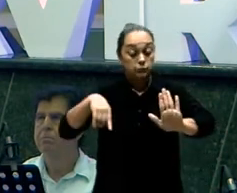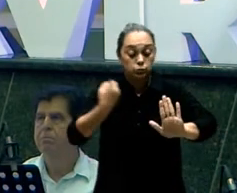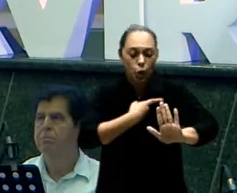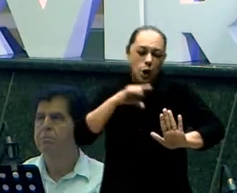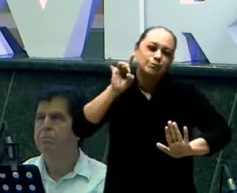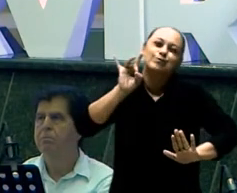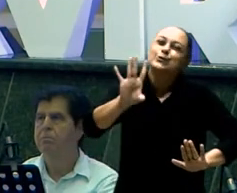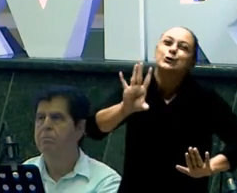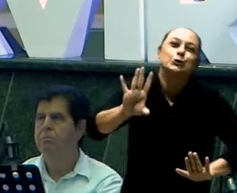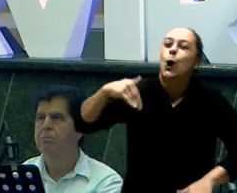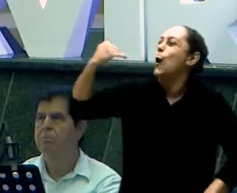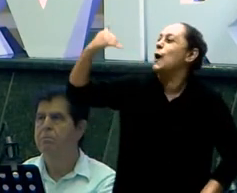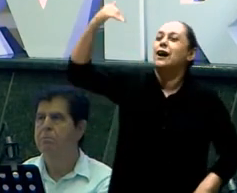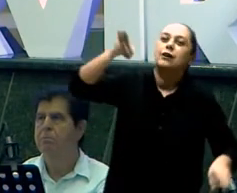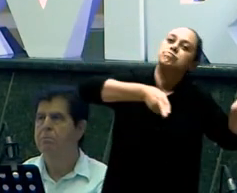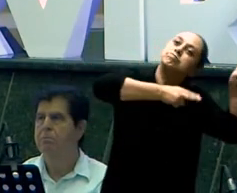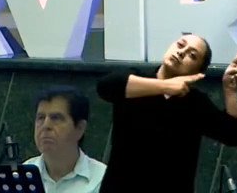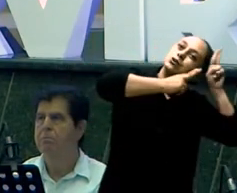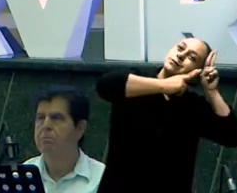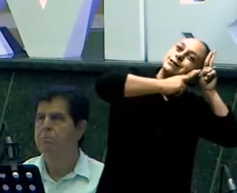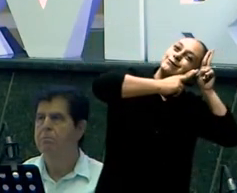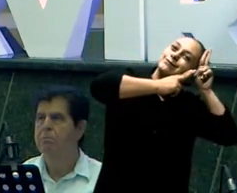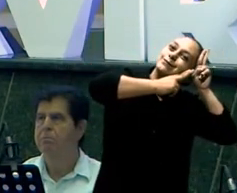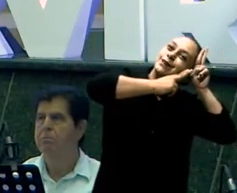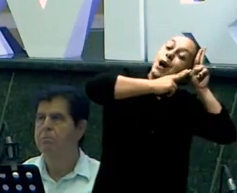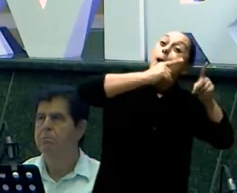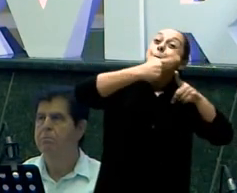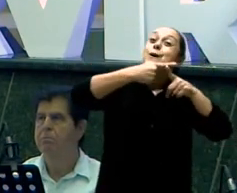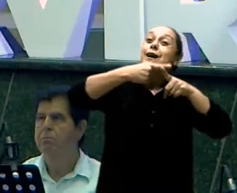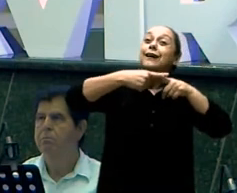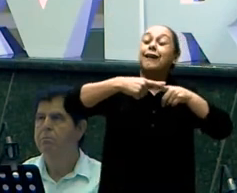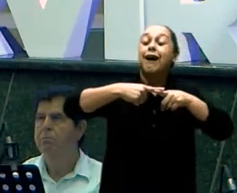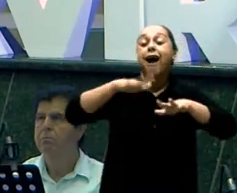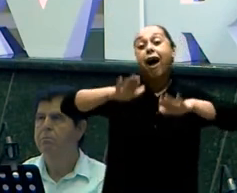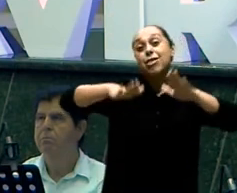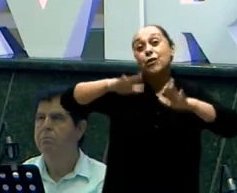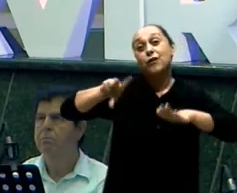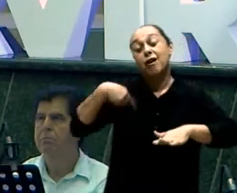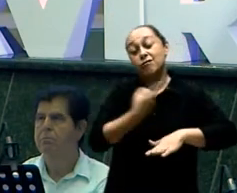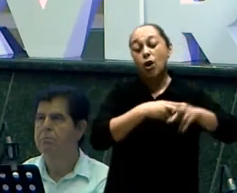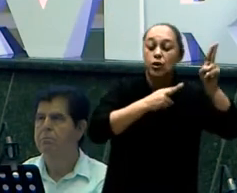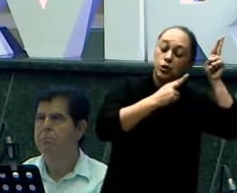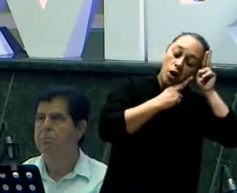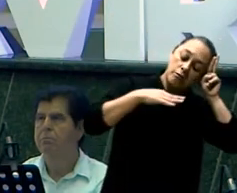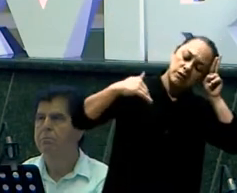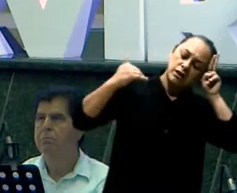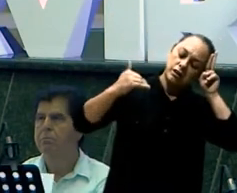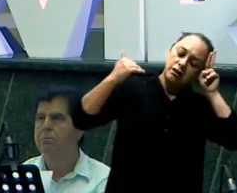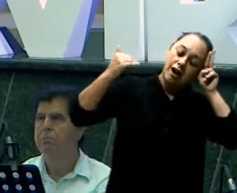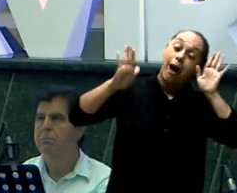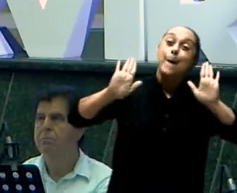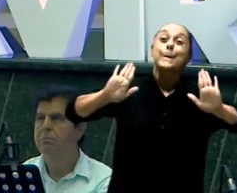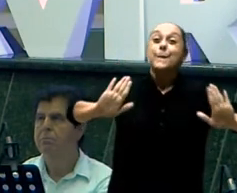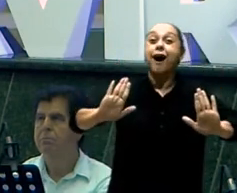mente Não entendeu Que você cresceu A tua mente Ainda está com a medida Do teu corpo Da noite Aí ela fala para você Vinte centímetros E